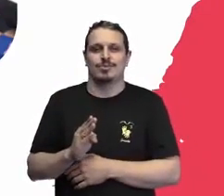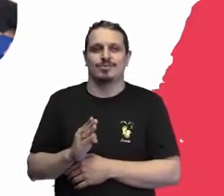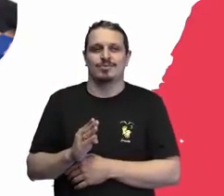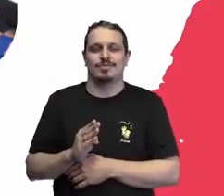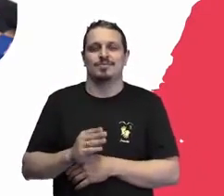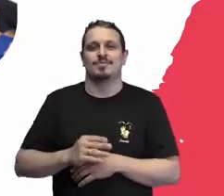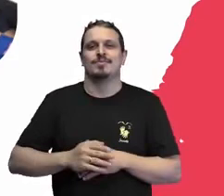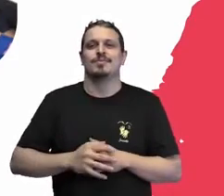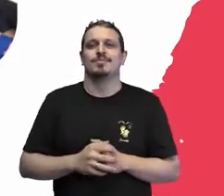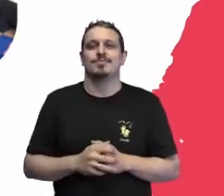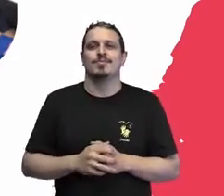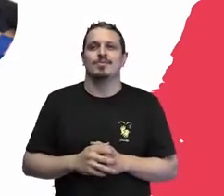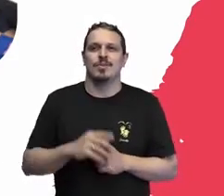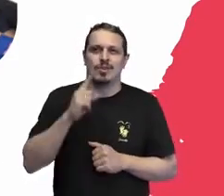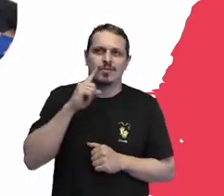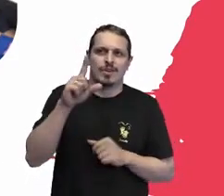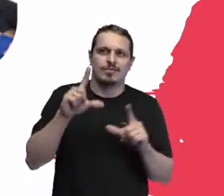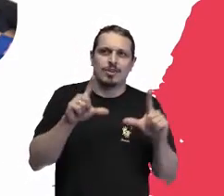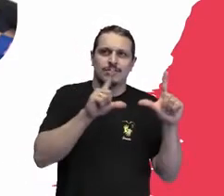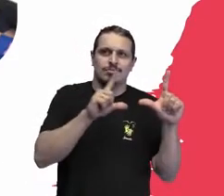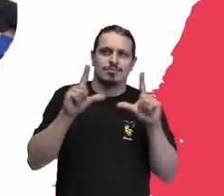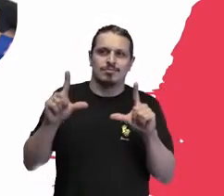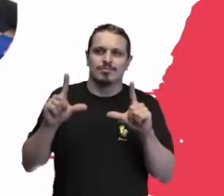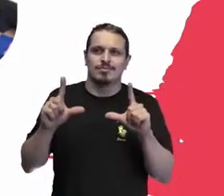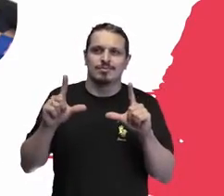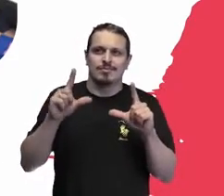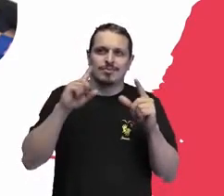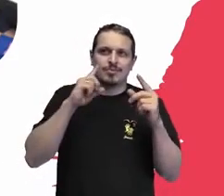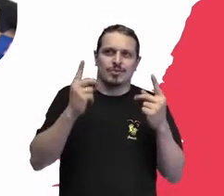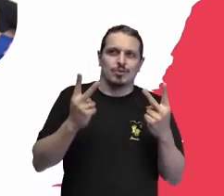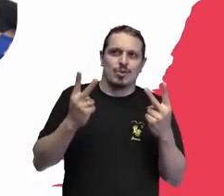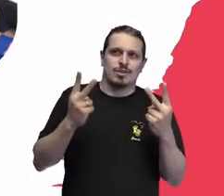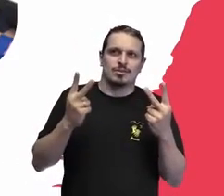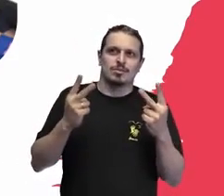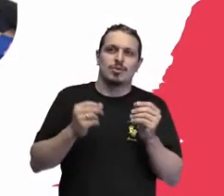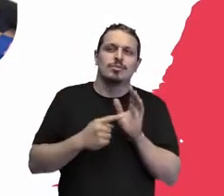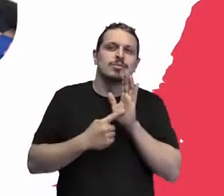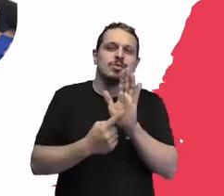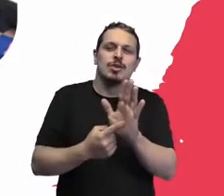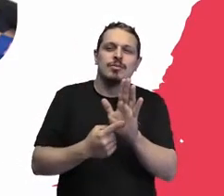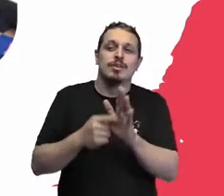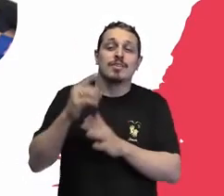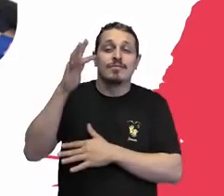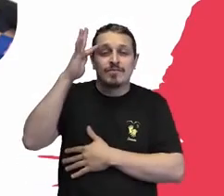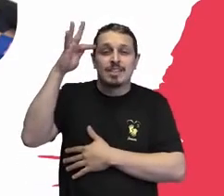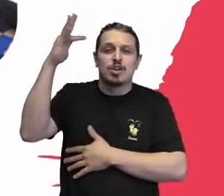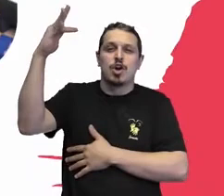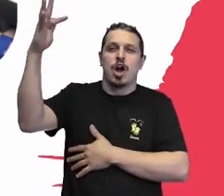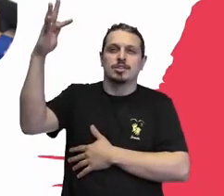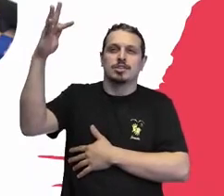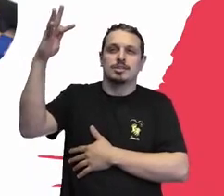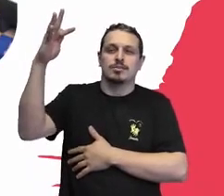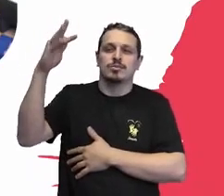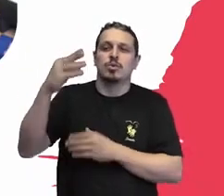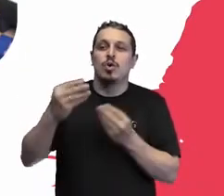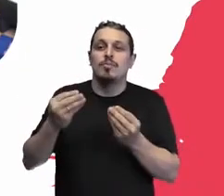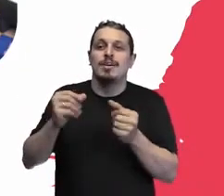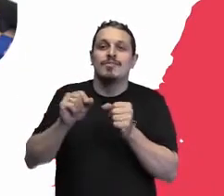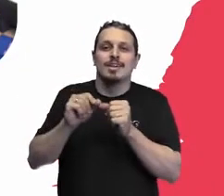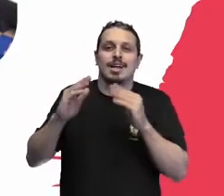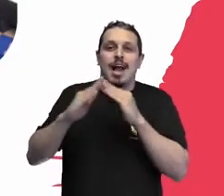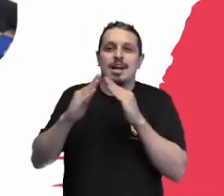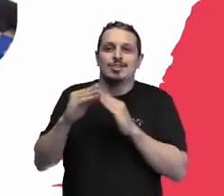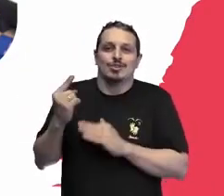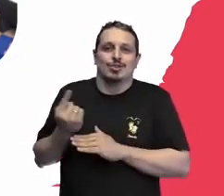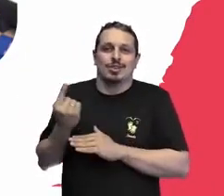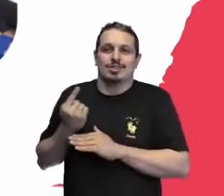muito importante, essa foto eu trago, porque ela revela exatamente a filosofia da moradia independente, ela não tem um